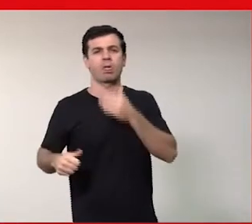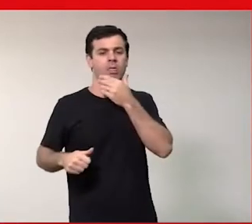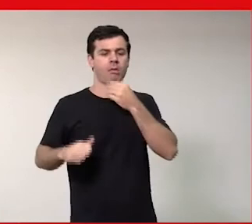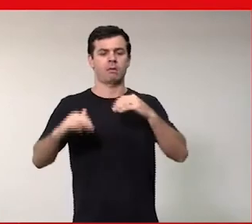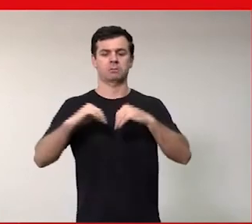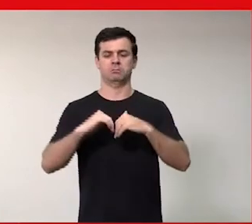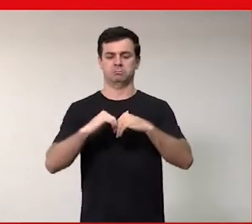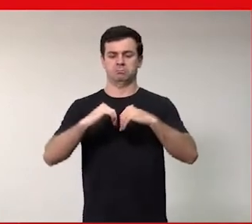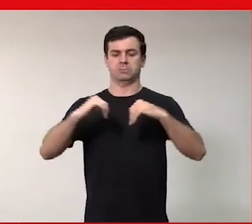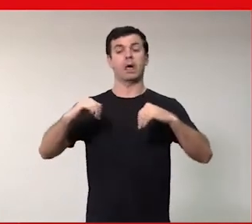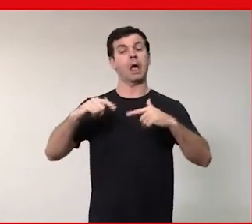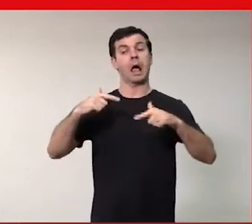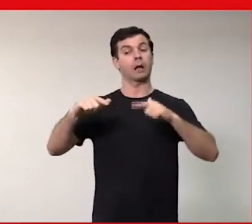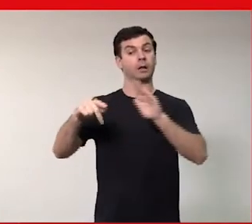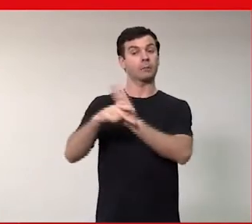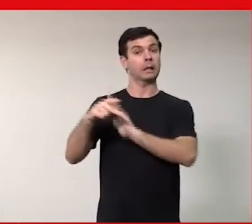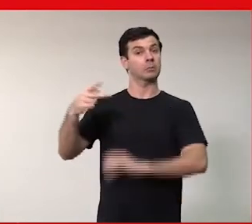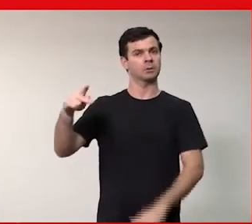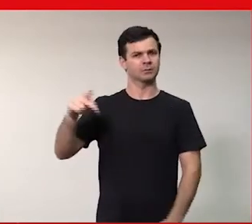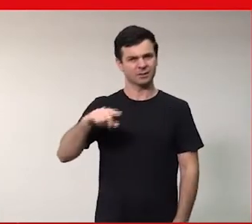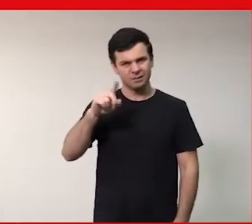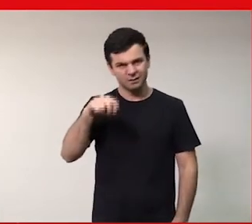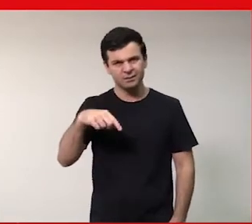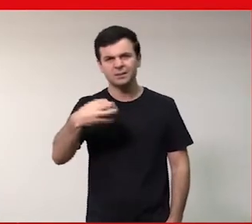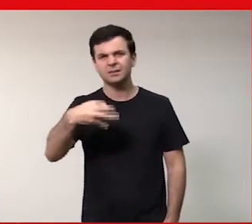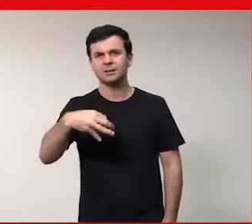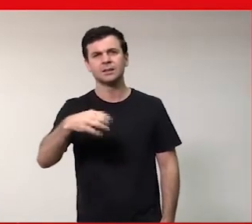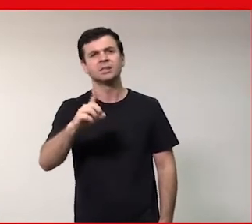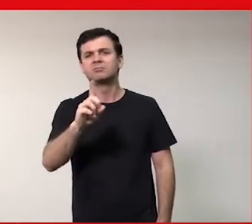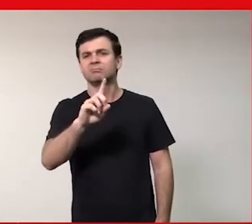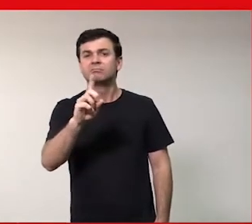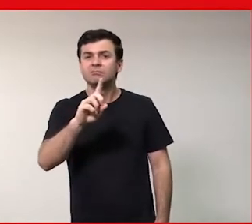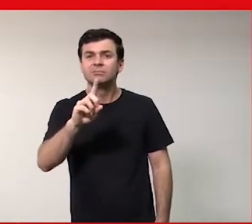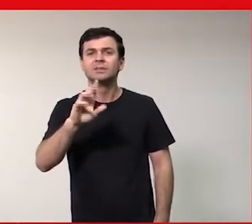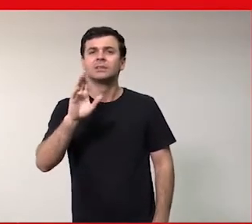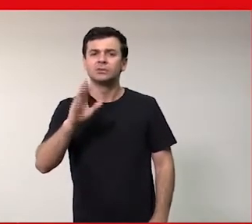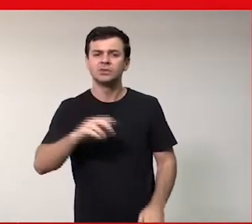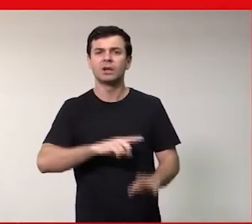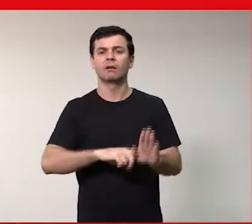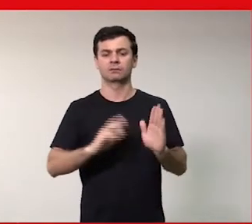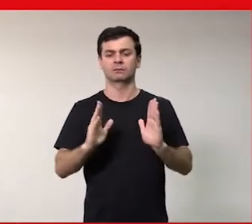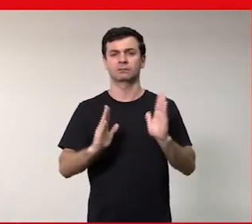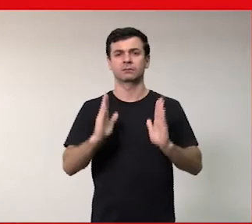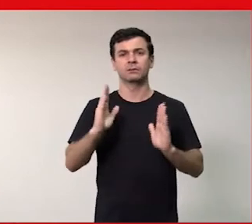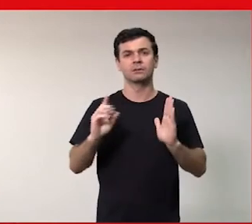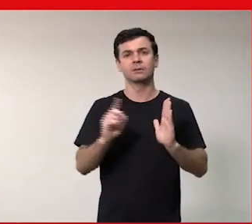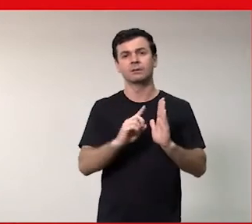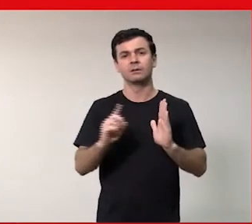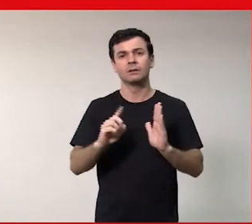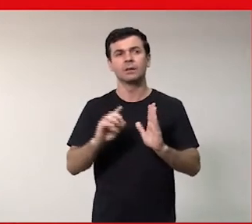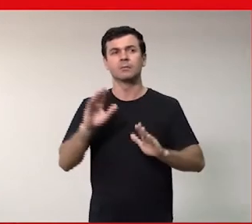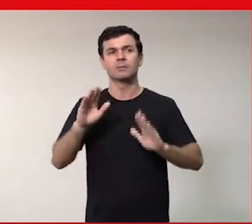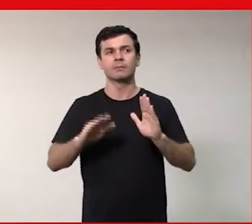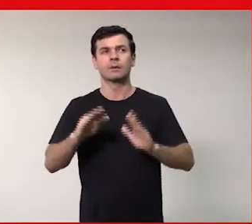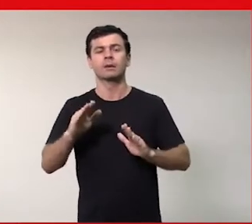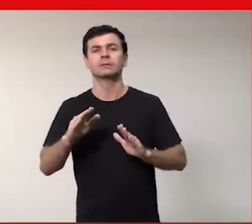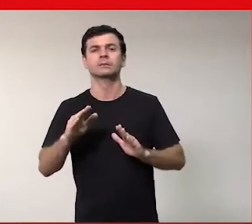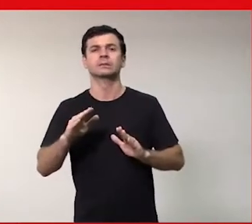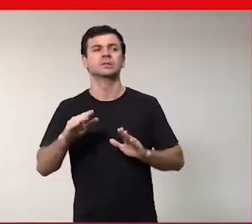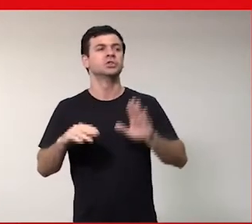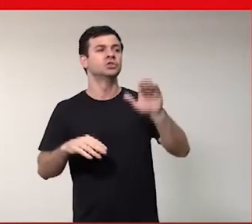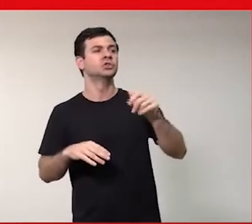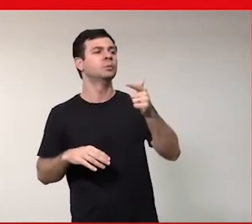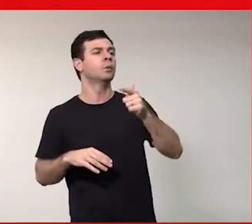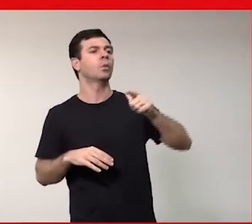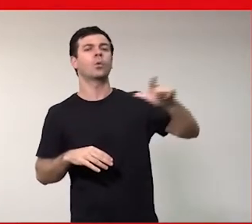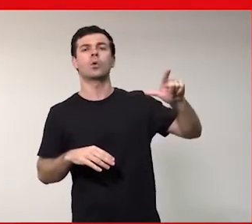faz as coisas não podem ser assim como é que por muito tempo a gente resolveu isso pagando a gente pagava terceirizava esse